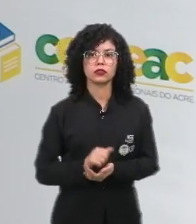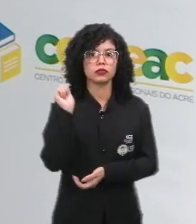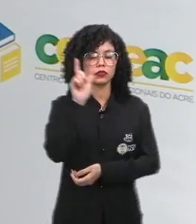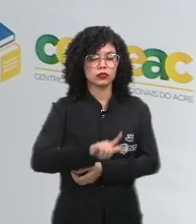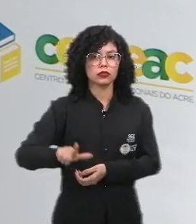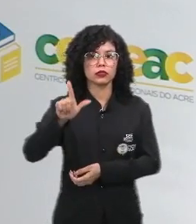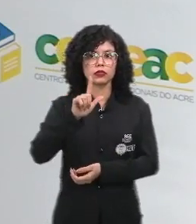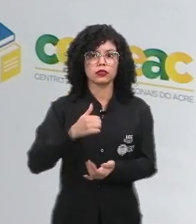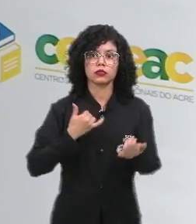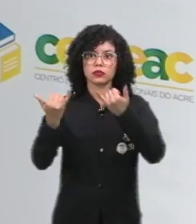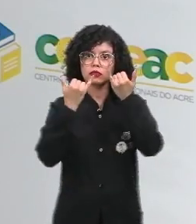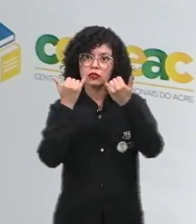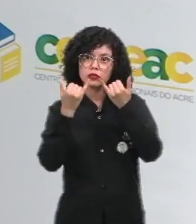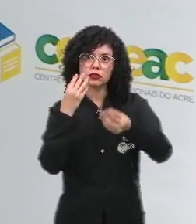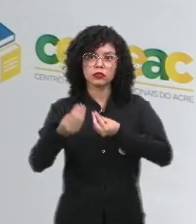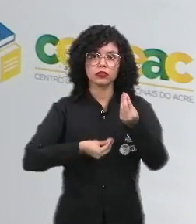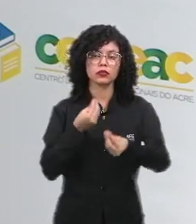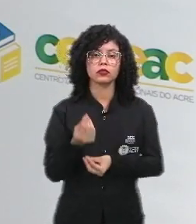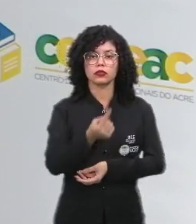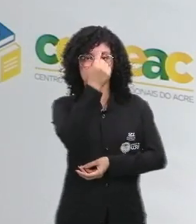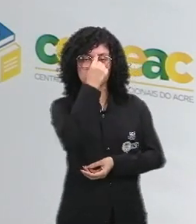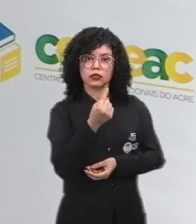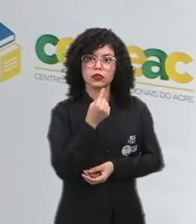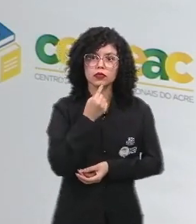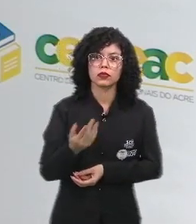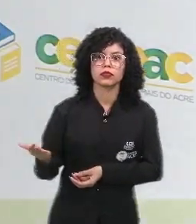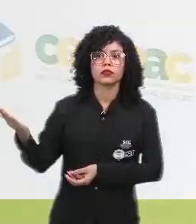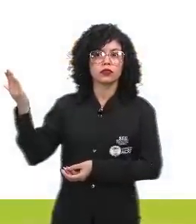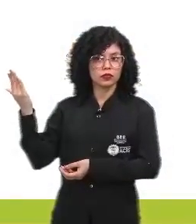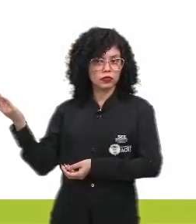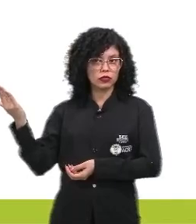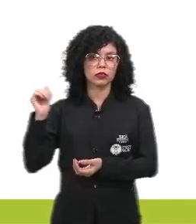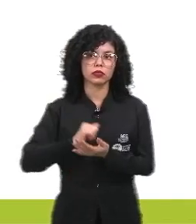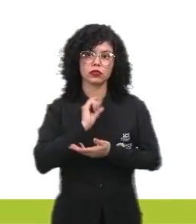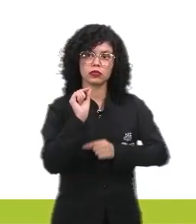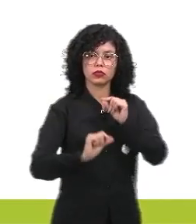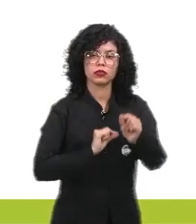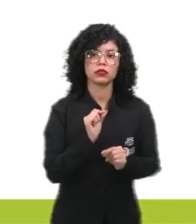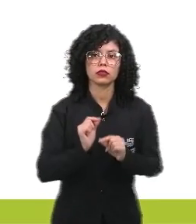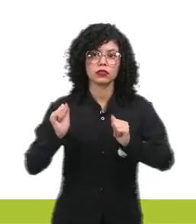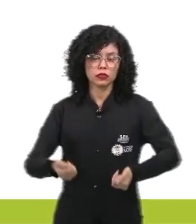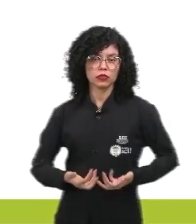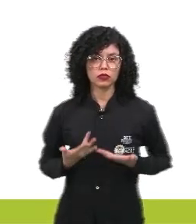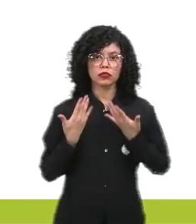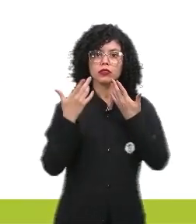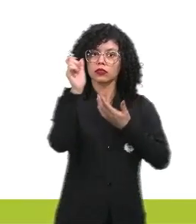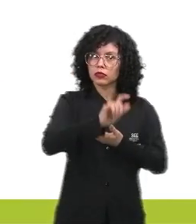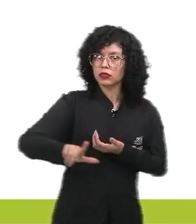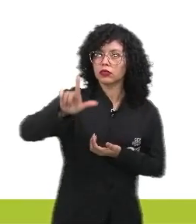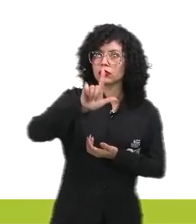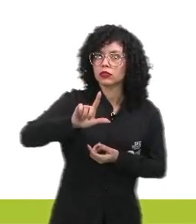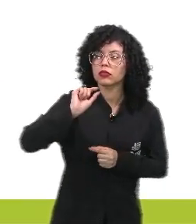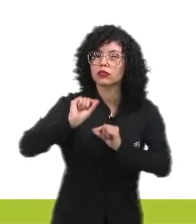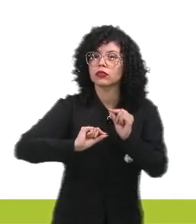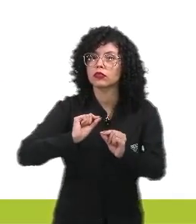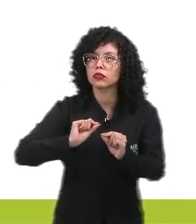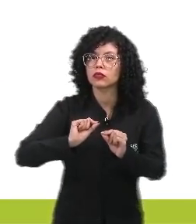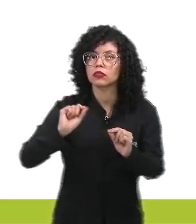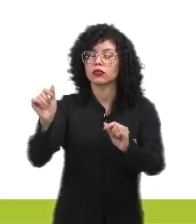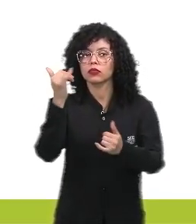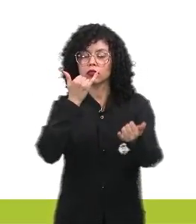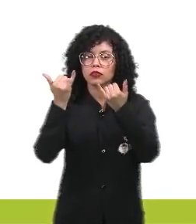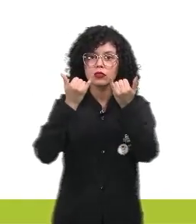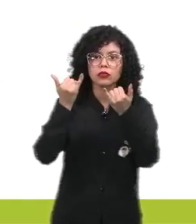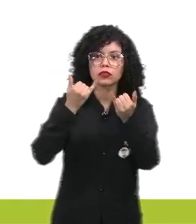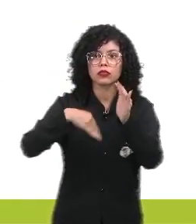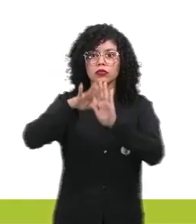literatura de informação, conforme aparece aqui na tela para vocês. O que é que seria essa literatura de informação e o que é que seria